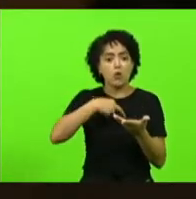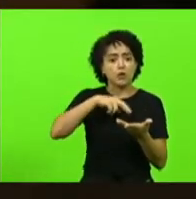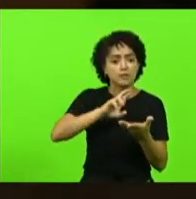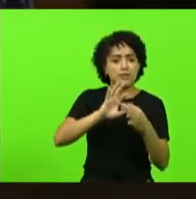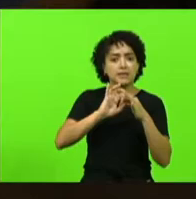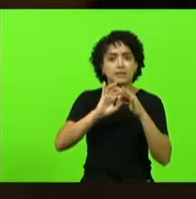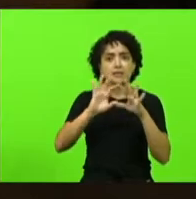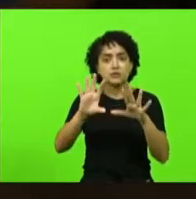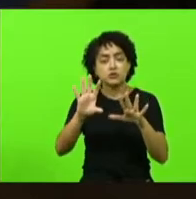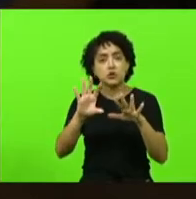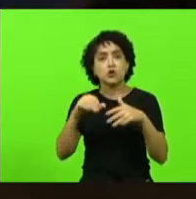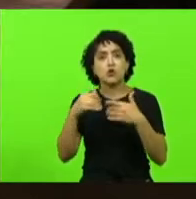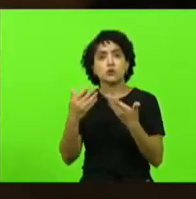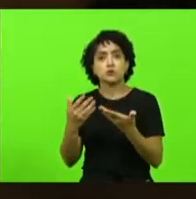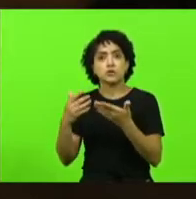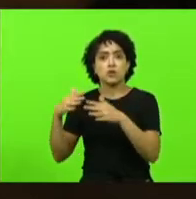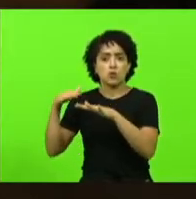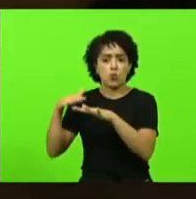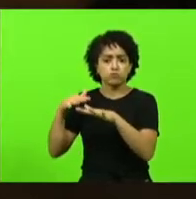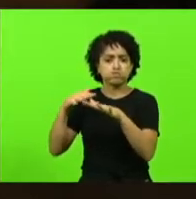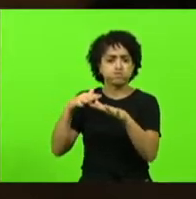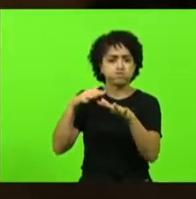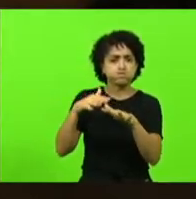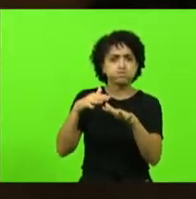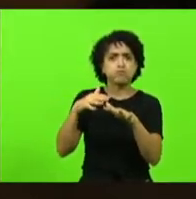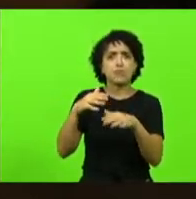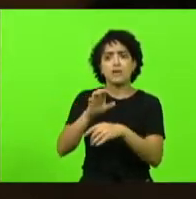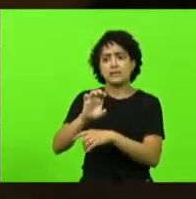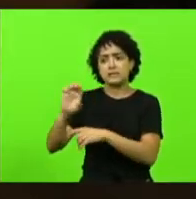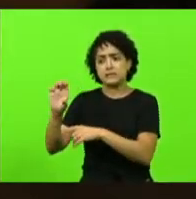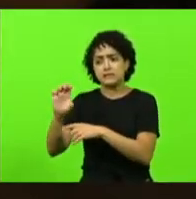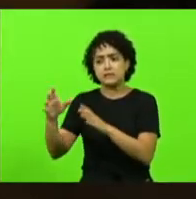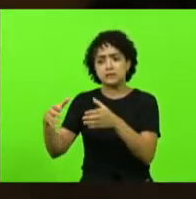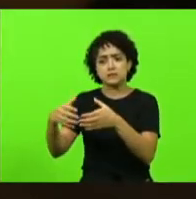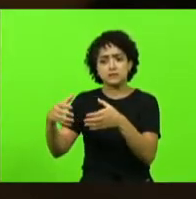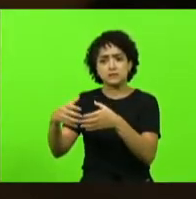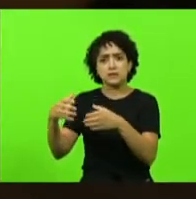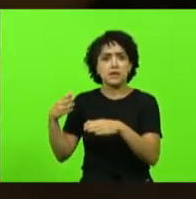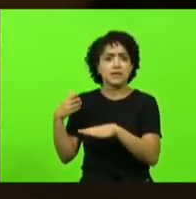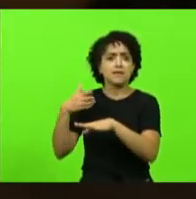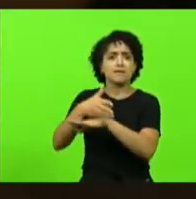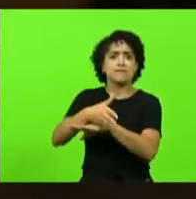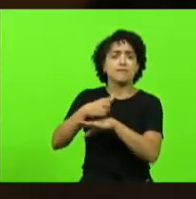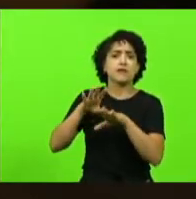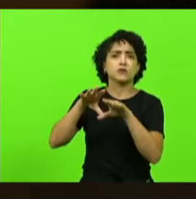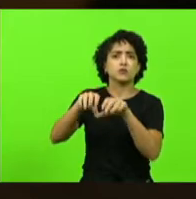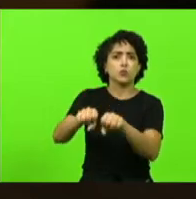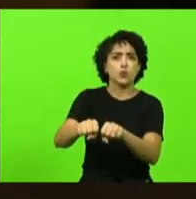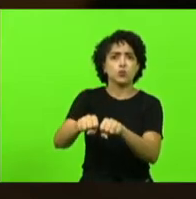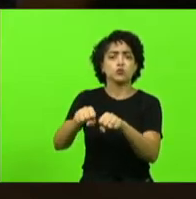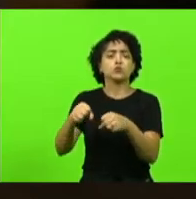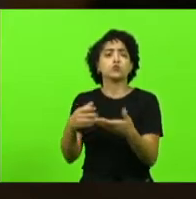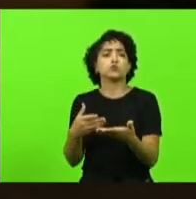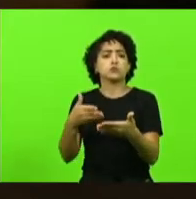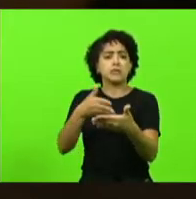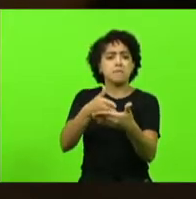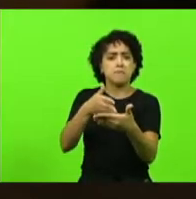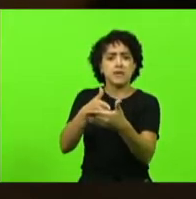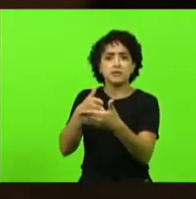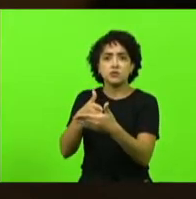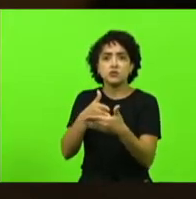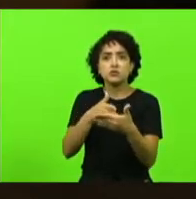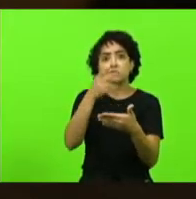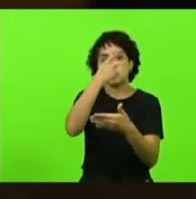manifestantes militantes de partidos de esquerda invadem cultos impedindo as pessoas de professarem a sua